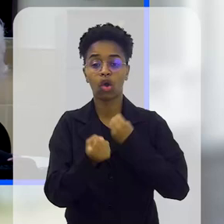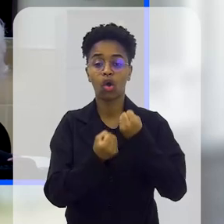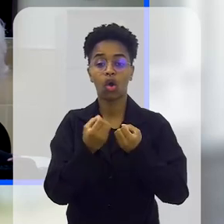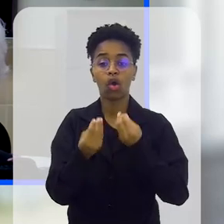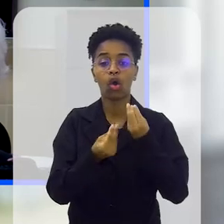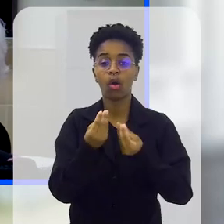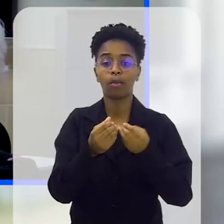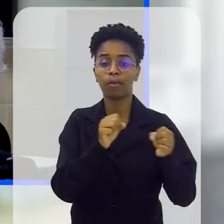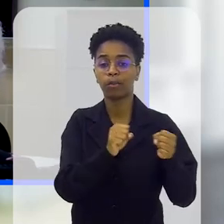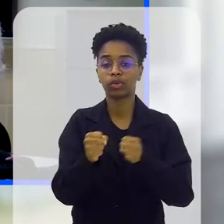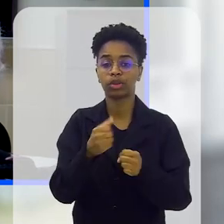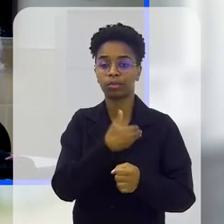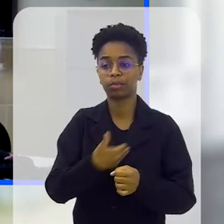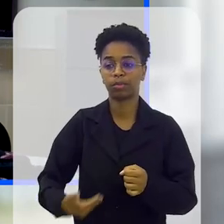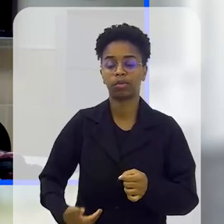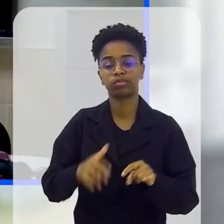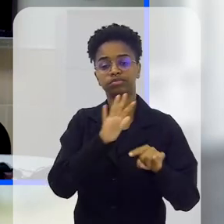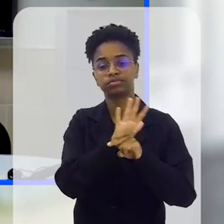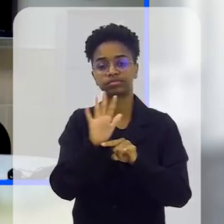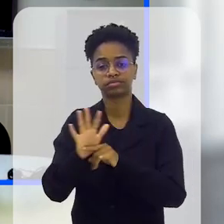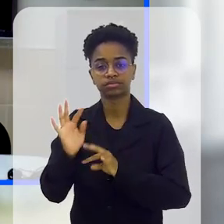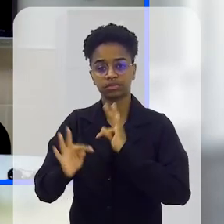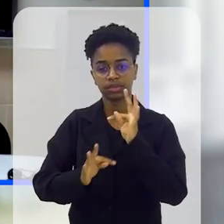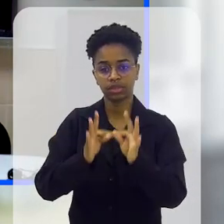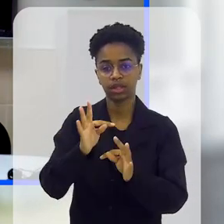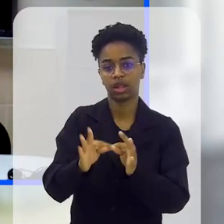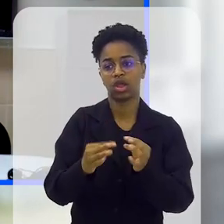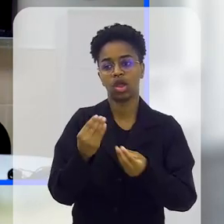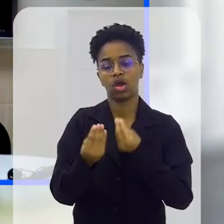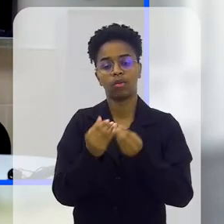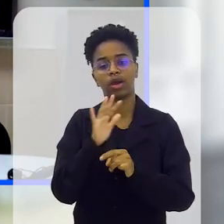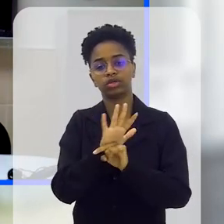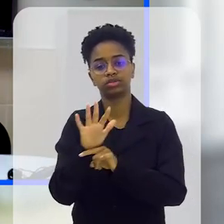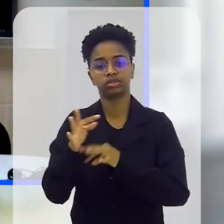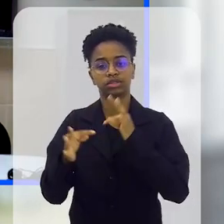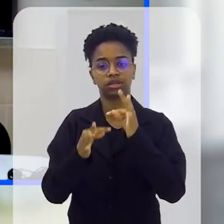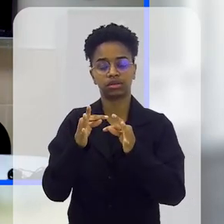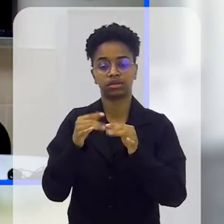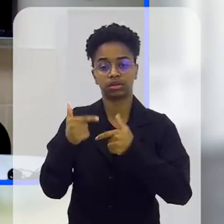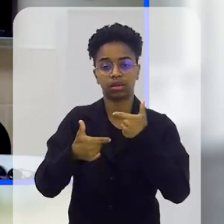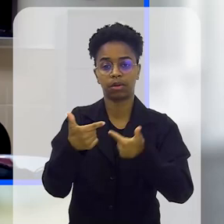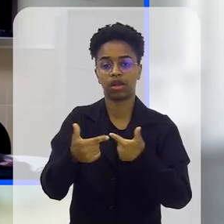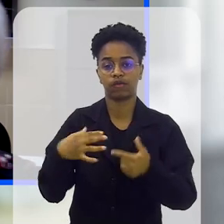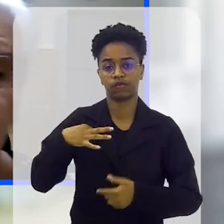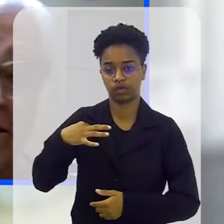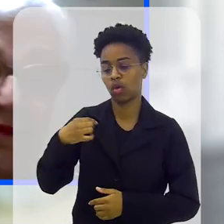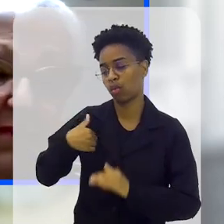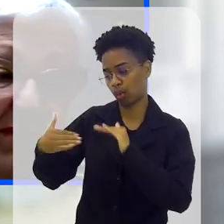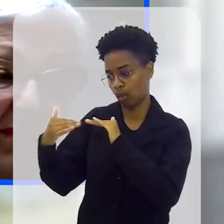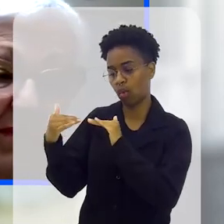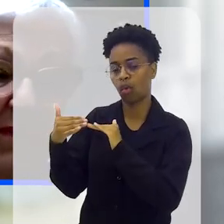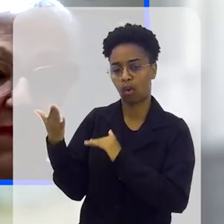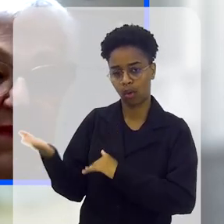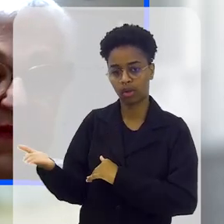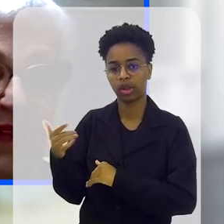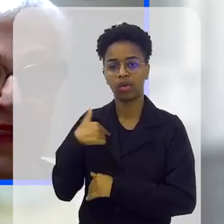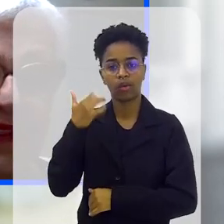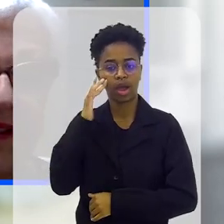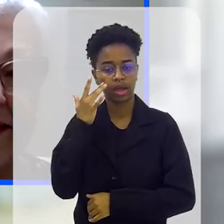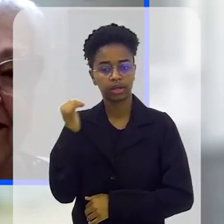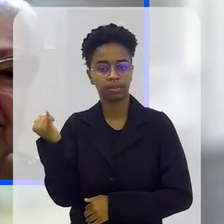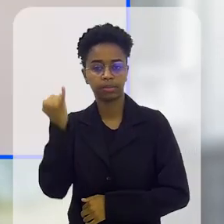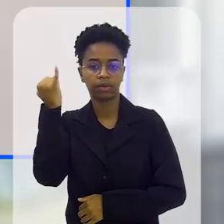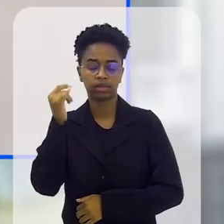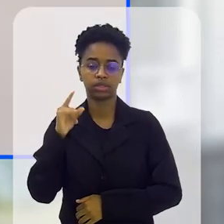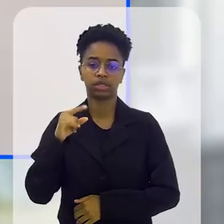Flávia, para você, como é que o poder público pode influenciar nesse tipo de tratamento, nesse trabalho voluntário? Eu concordo com a Sônia,